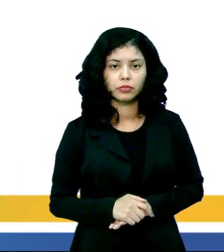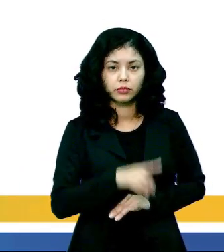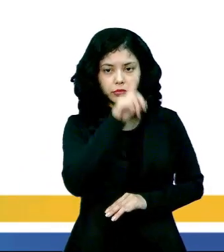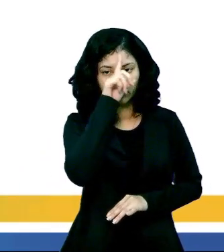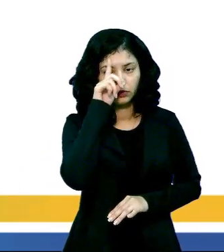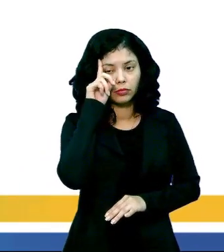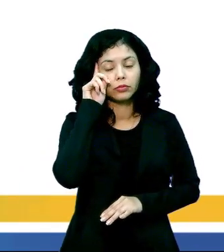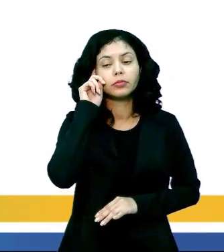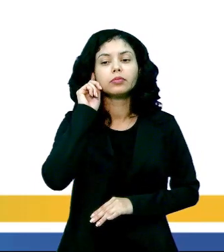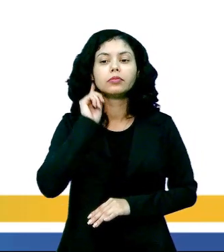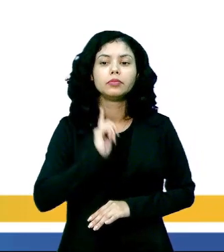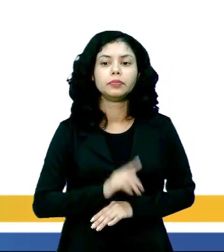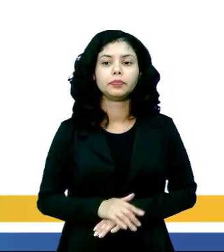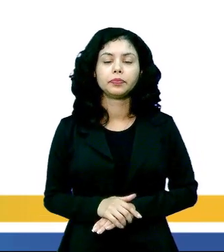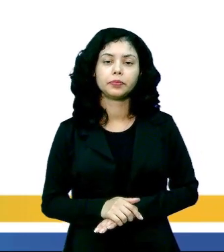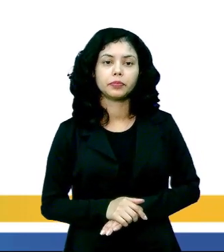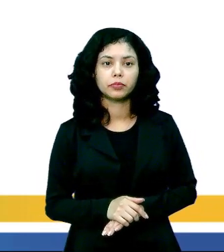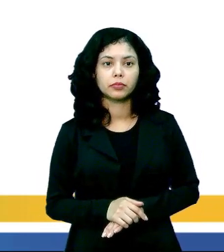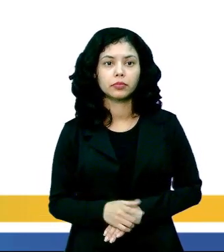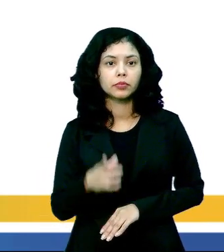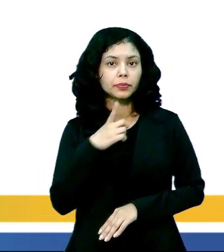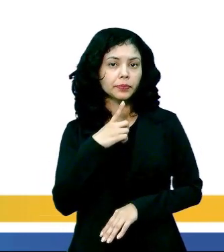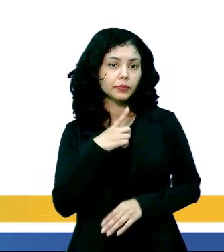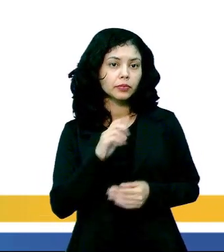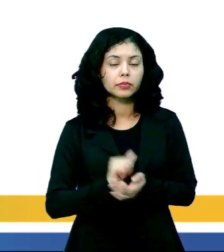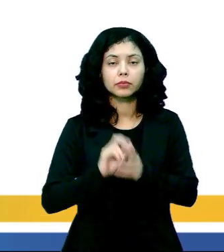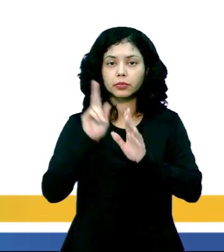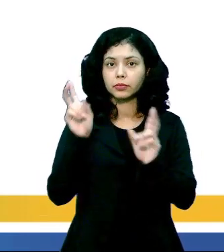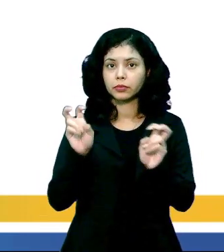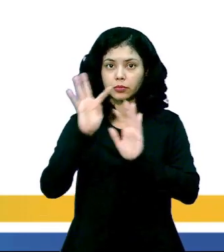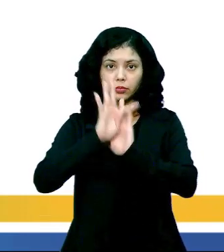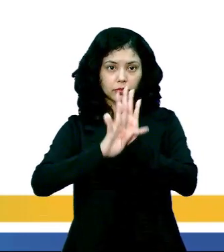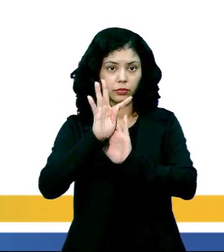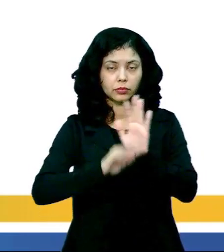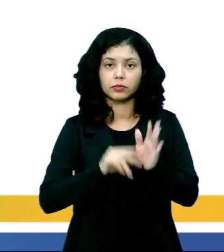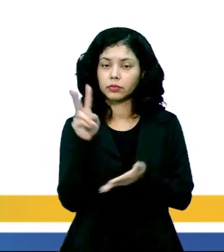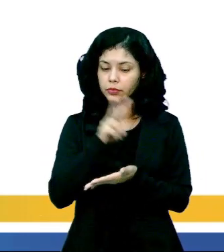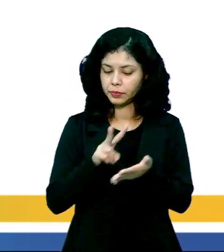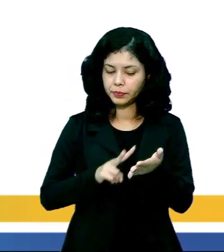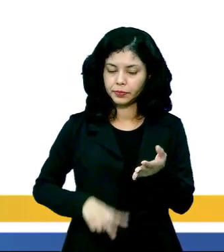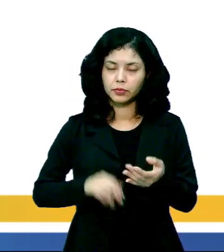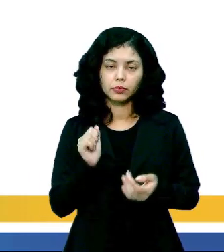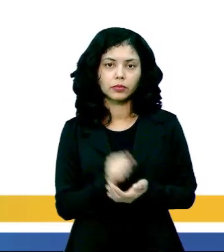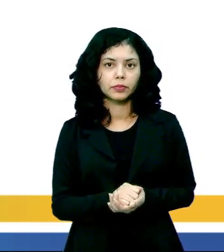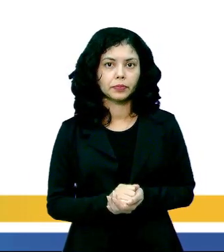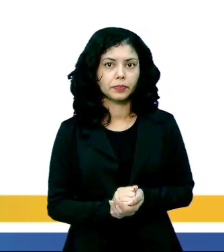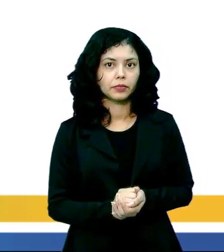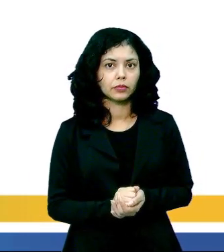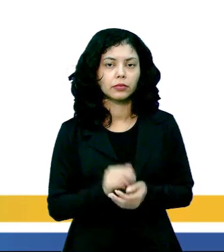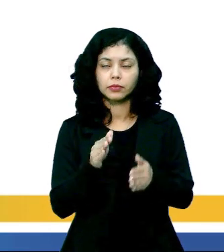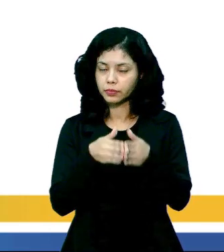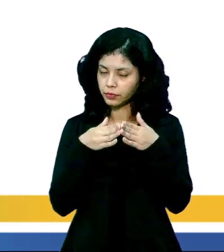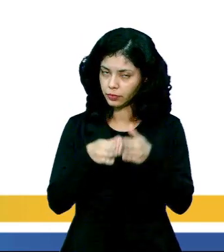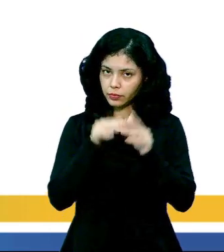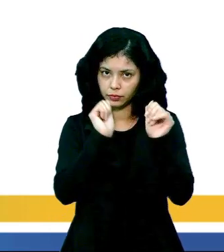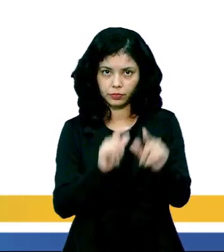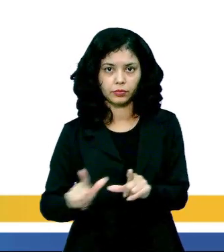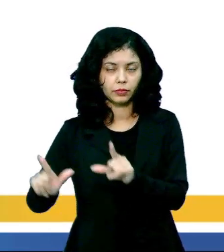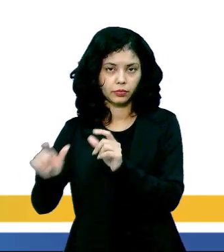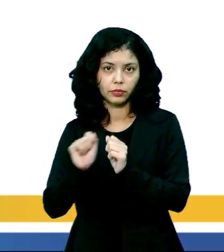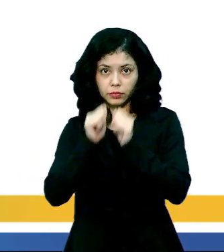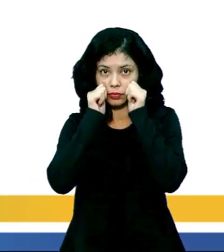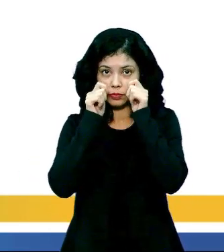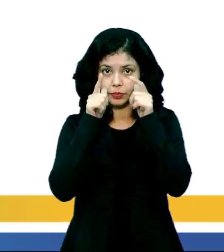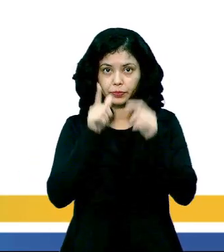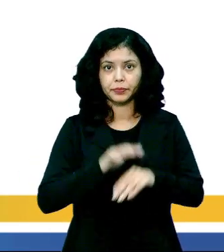165. Temos aí um texto, vou fazer a leitura e, por gentileza, acompanhem